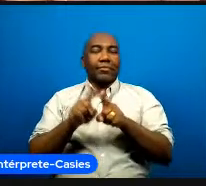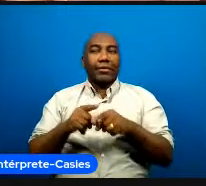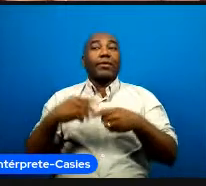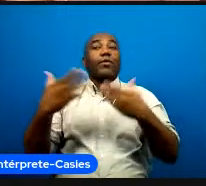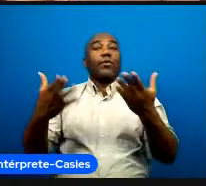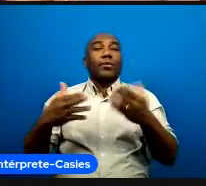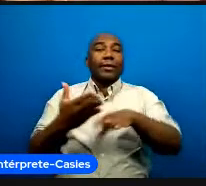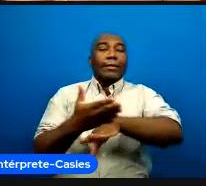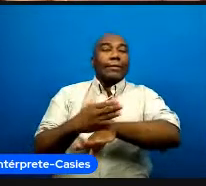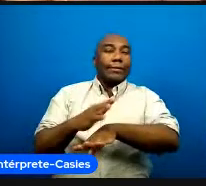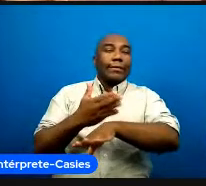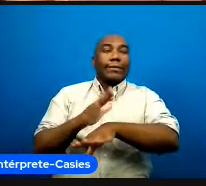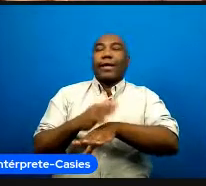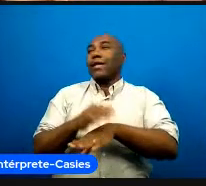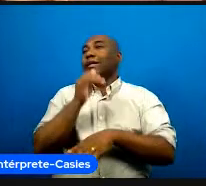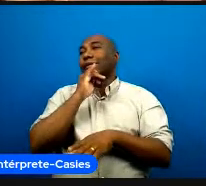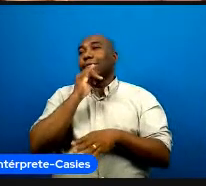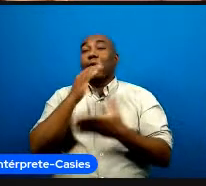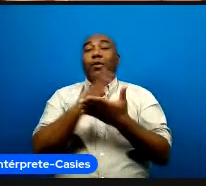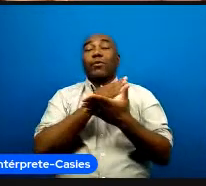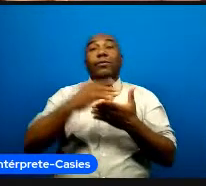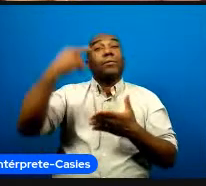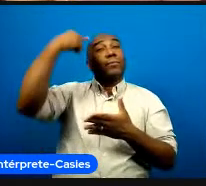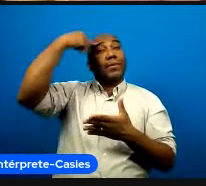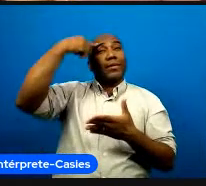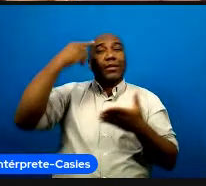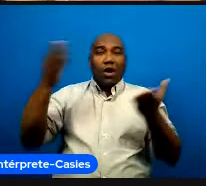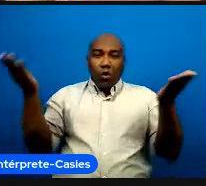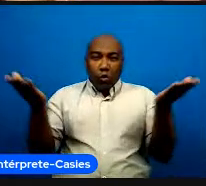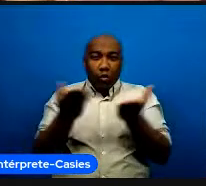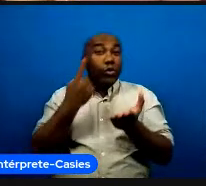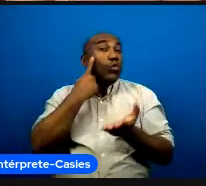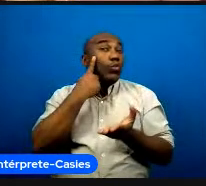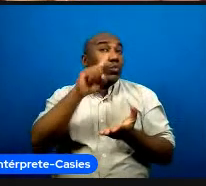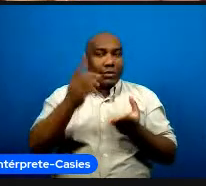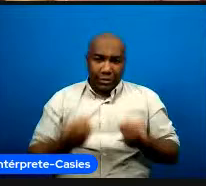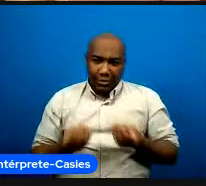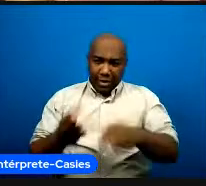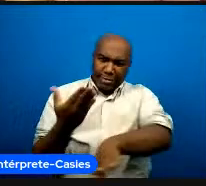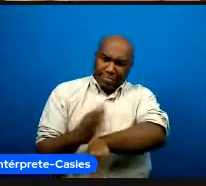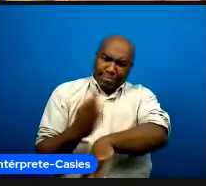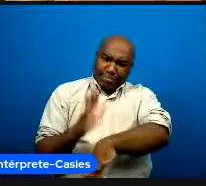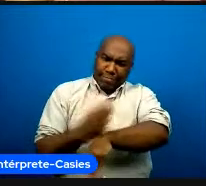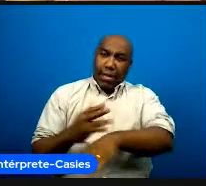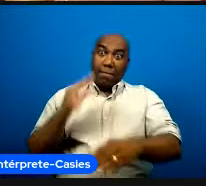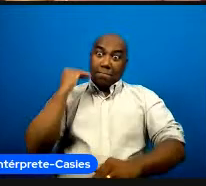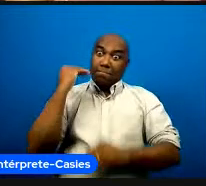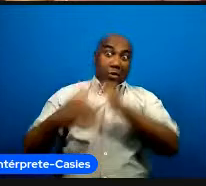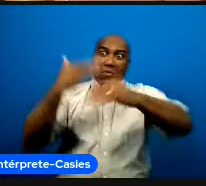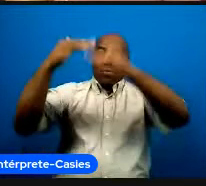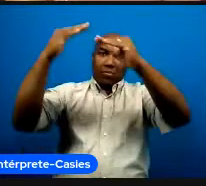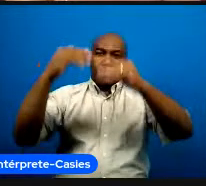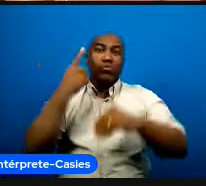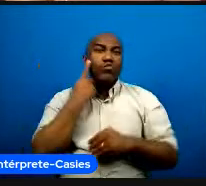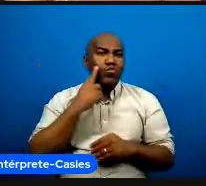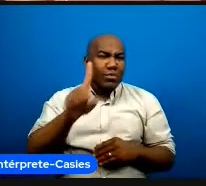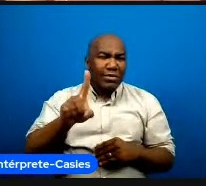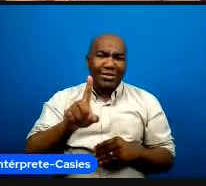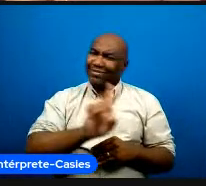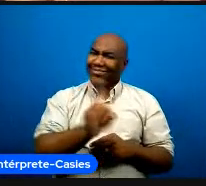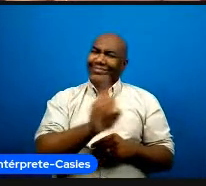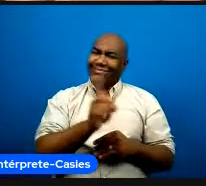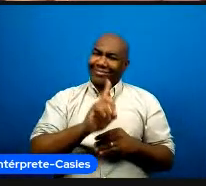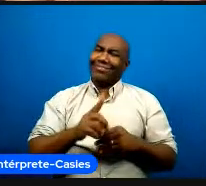a gente não dá aula hoje todo todo o aprendizado acontece hoje né ao contrário e também não é tudo nossa